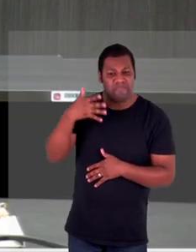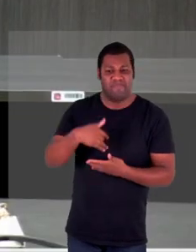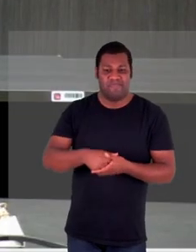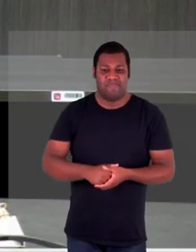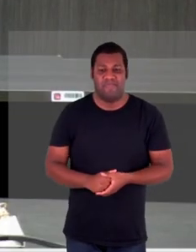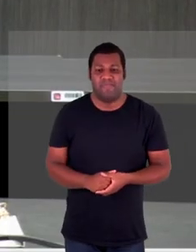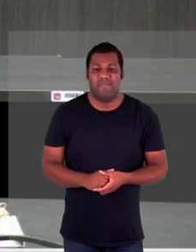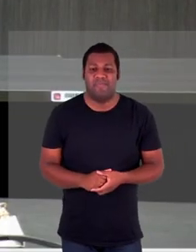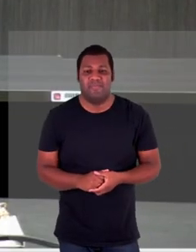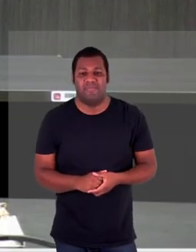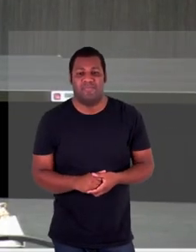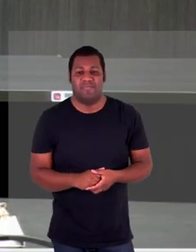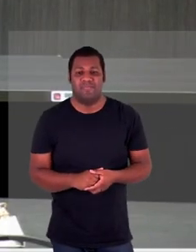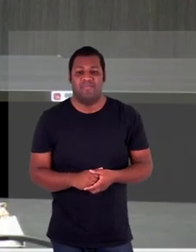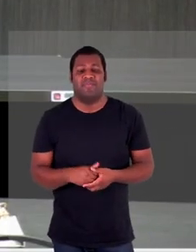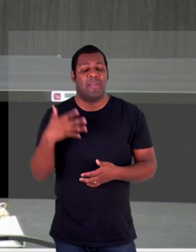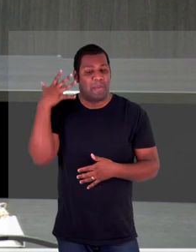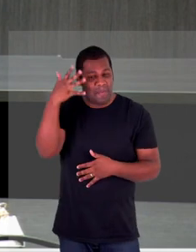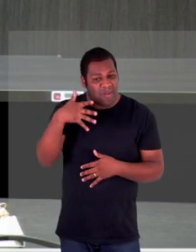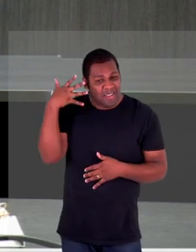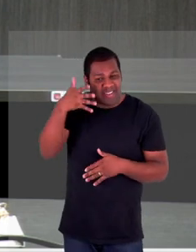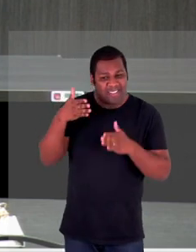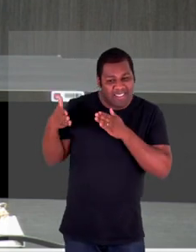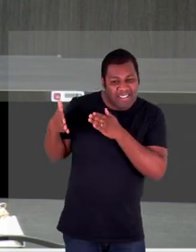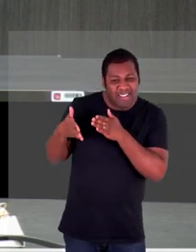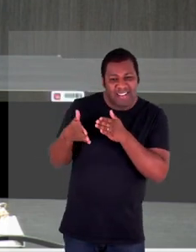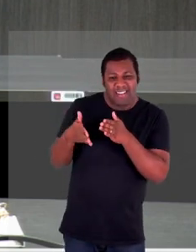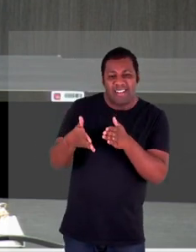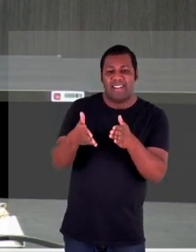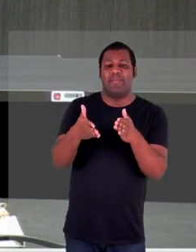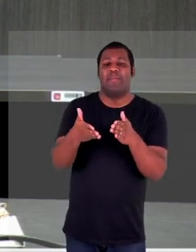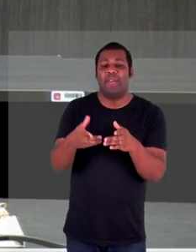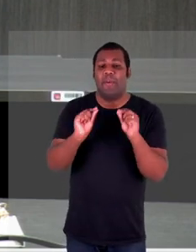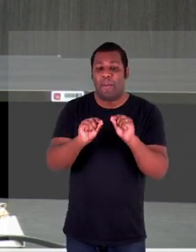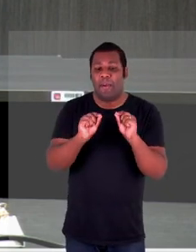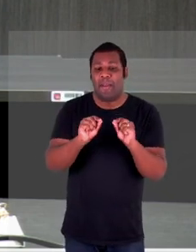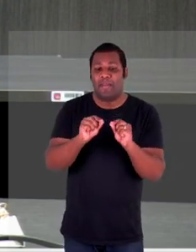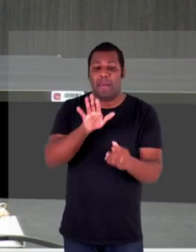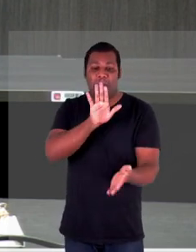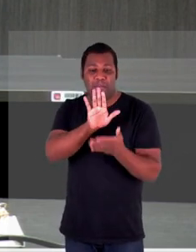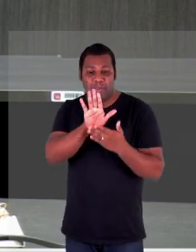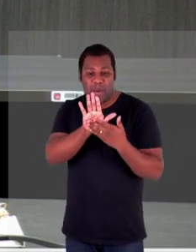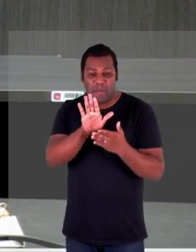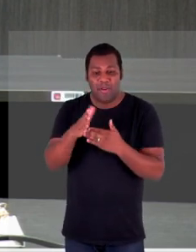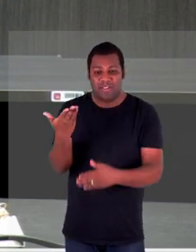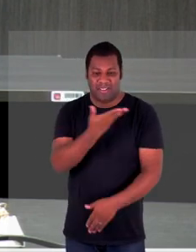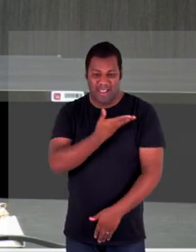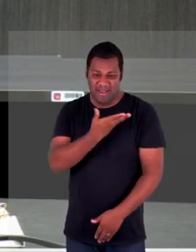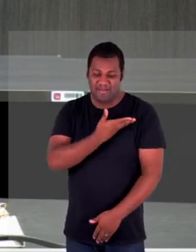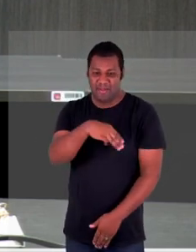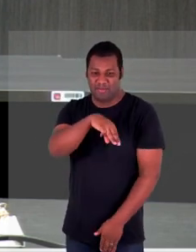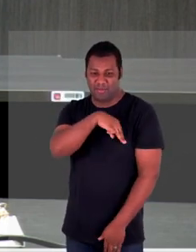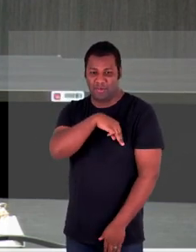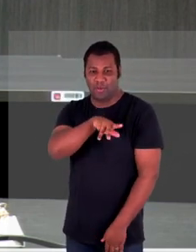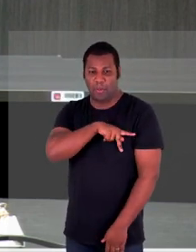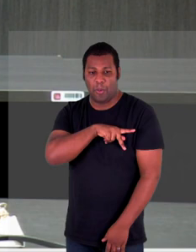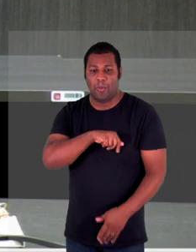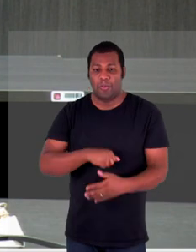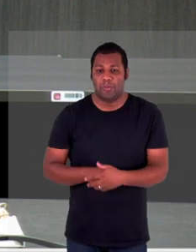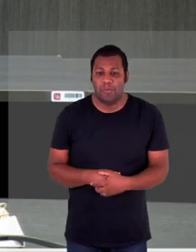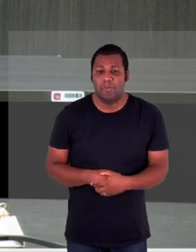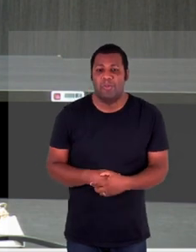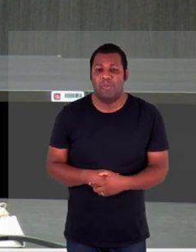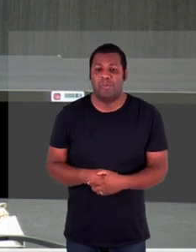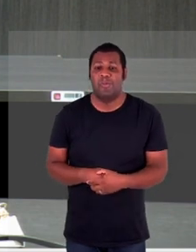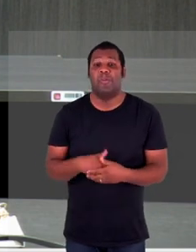no caminho do que nós estamos aqui propondo para os colegas do Ministério Público que nós possamos ser